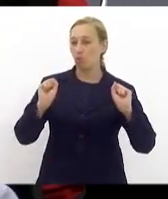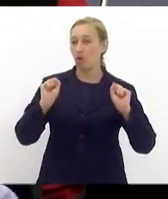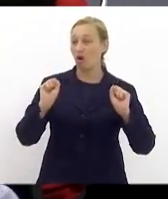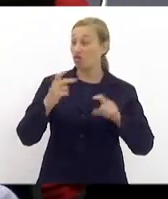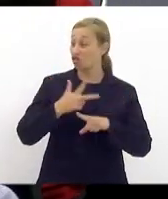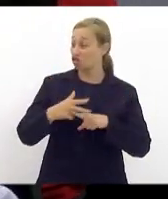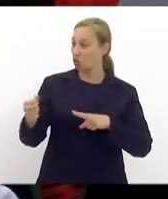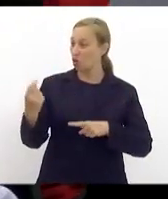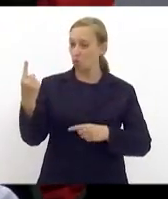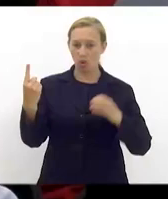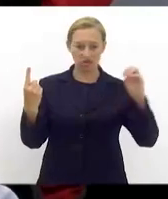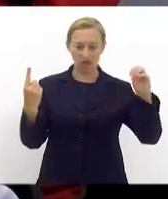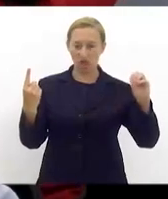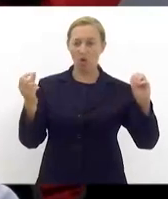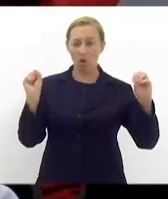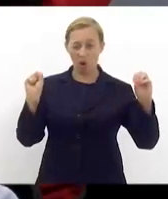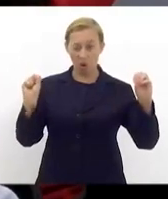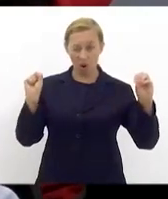a 0 aqui.